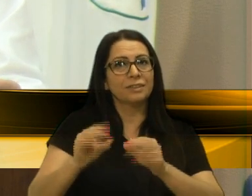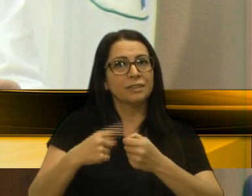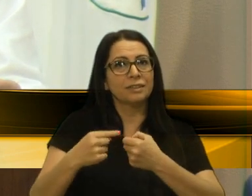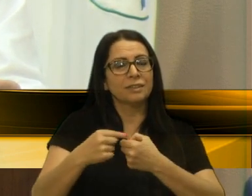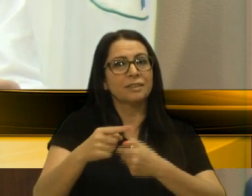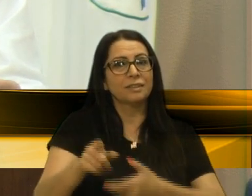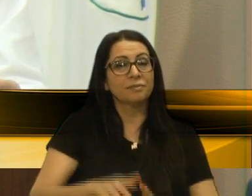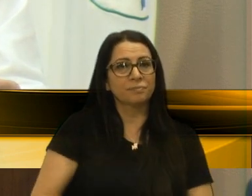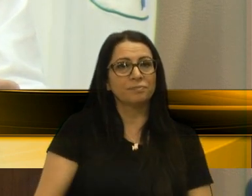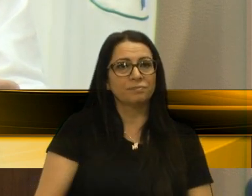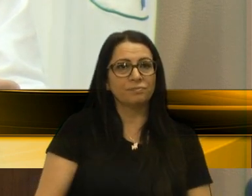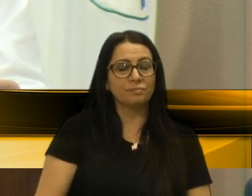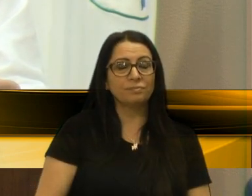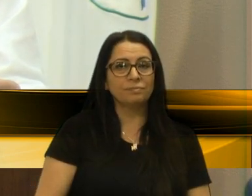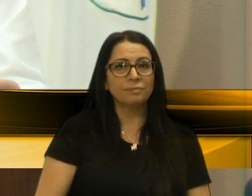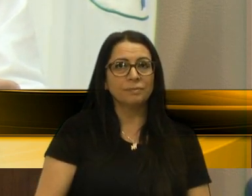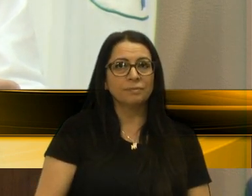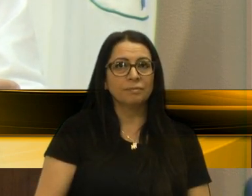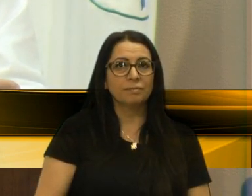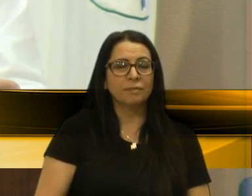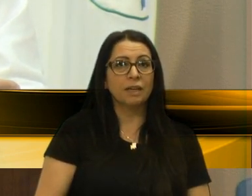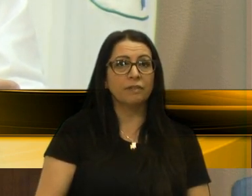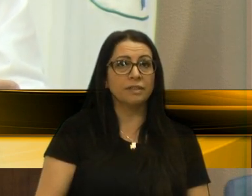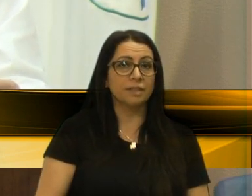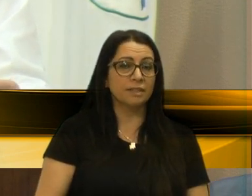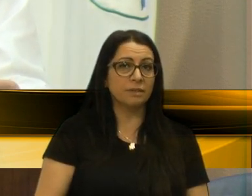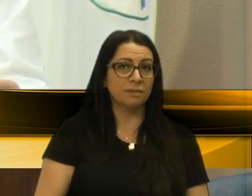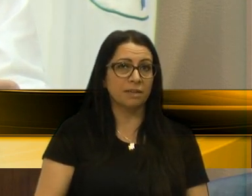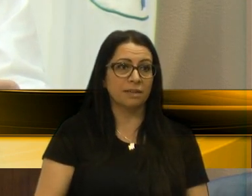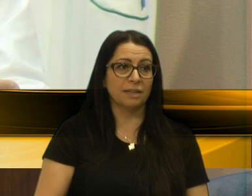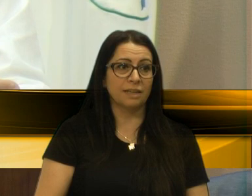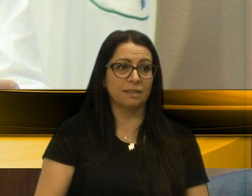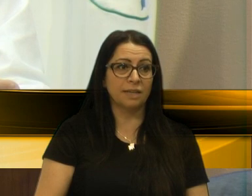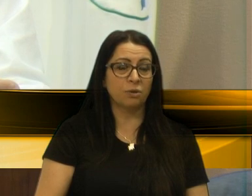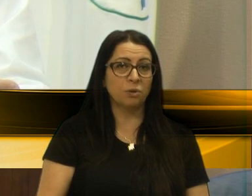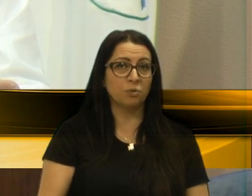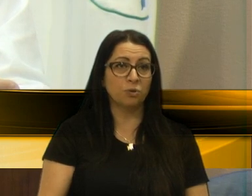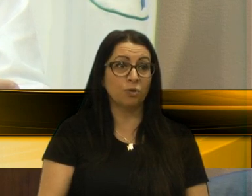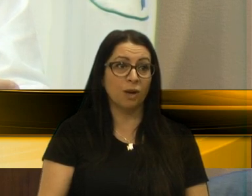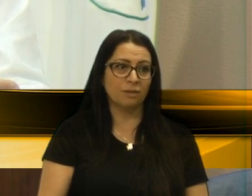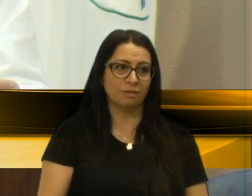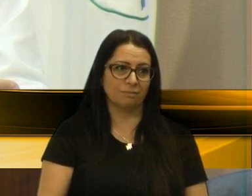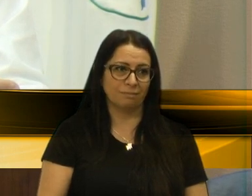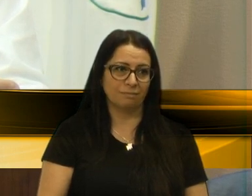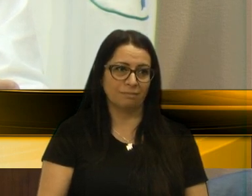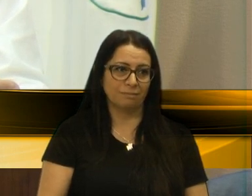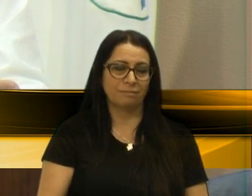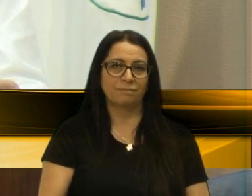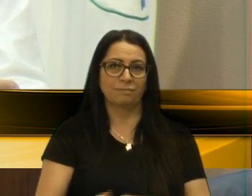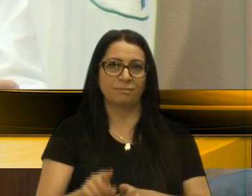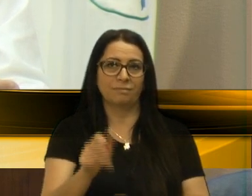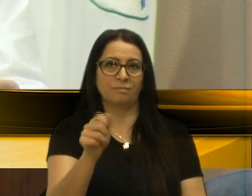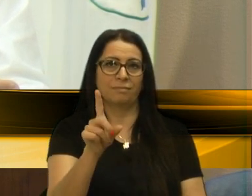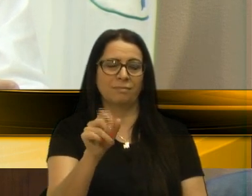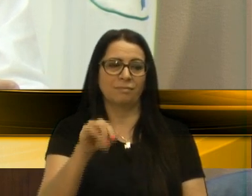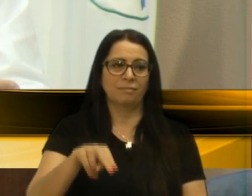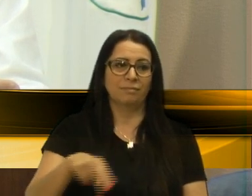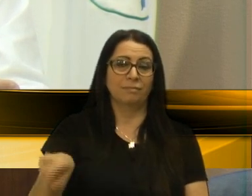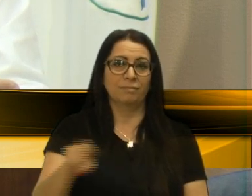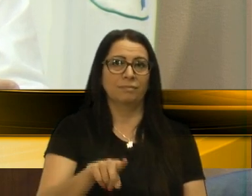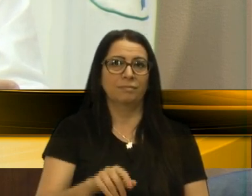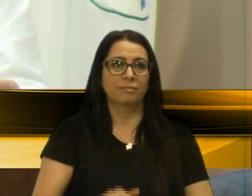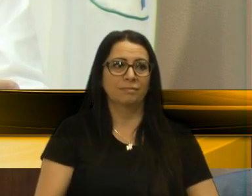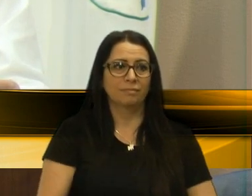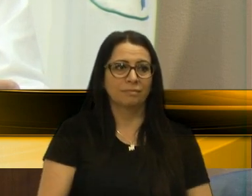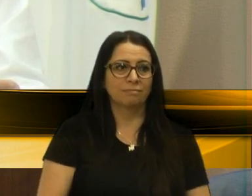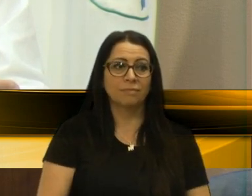A Câmara nunca pediu apoio ao Executivo. Se a Câmara derrubar o veto, entraremos com a DIN, e o plano diretor